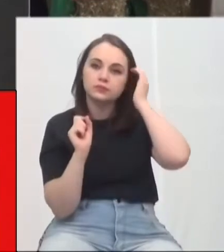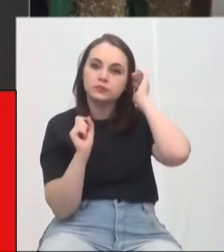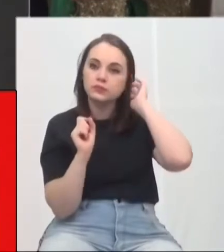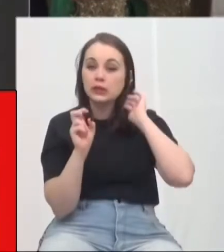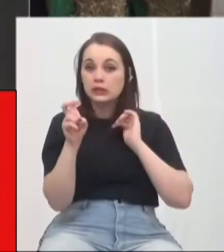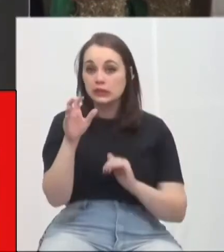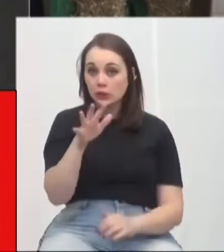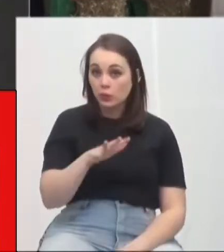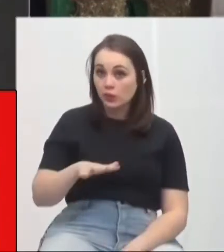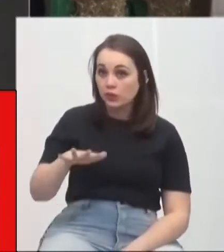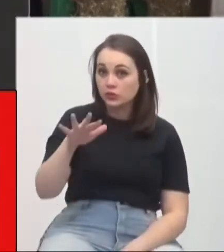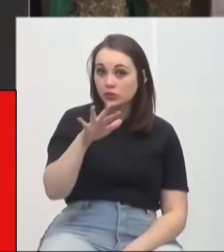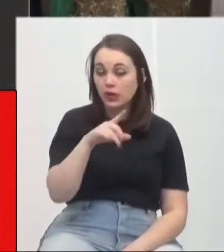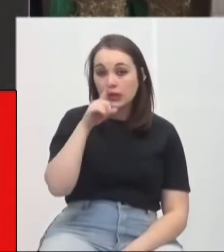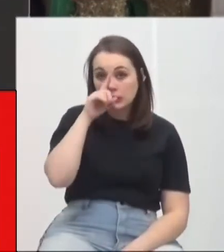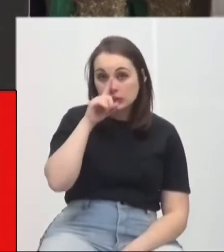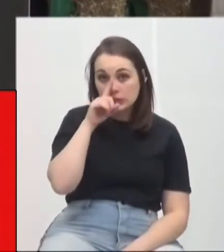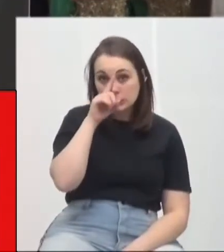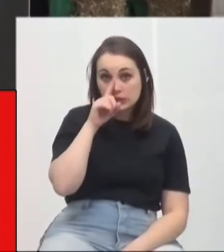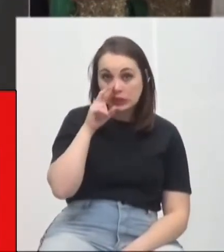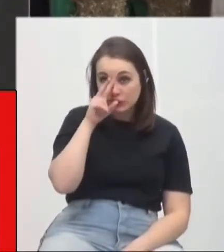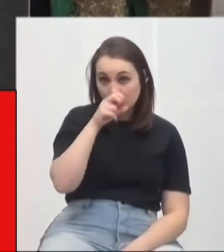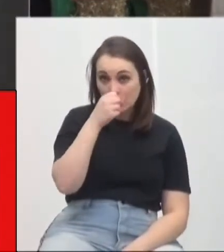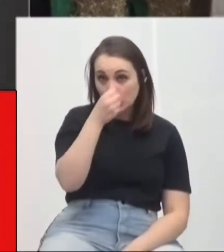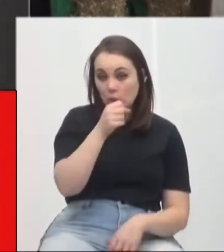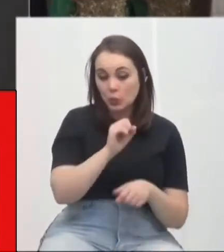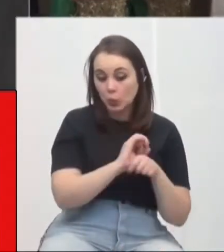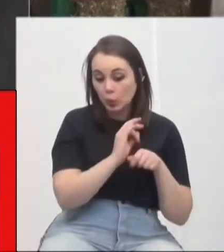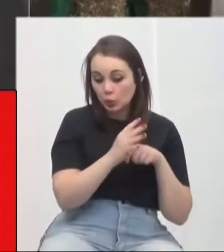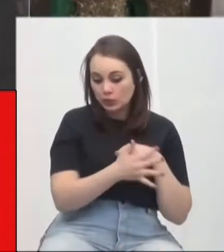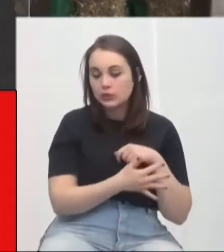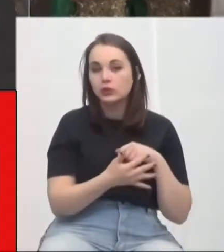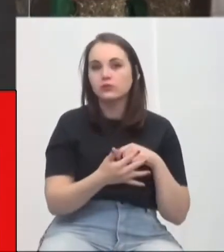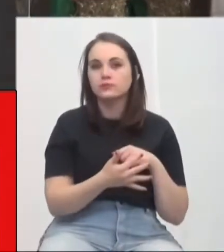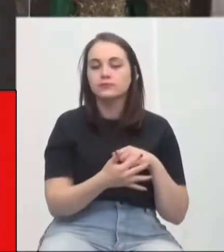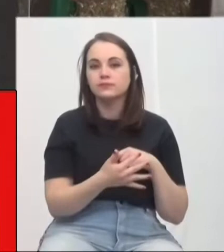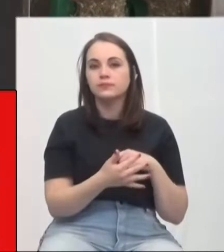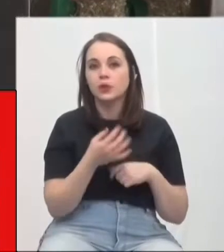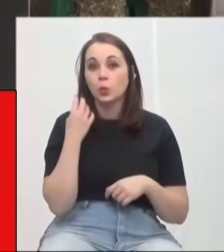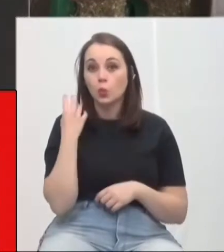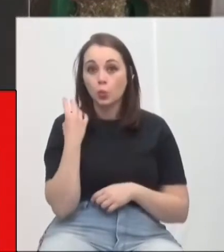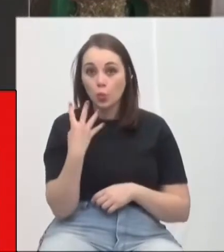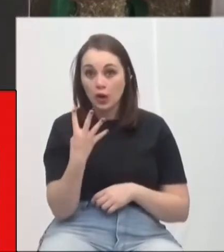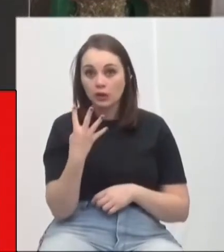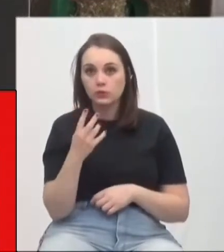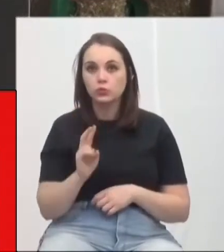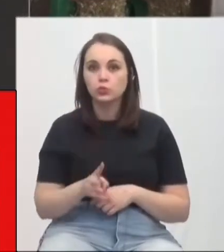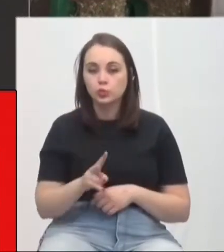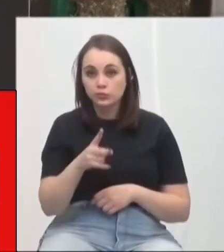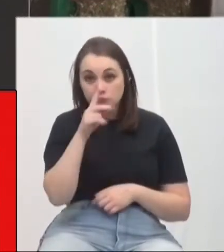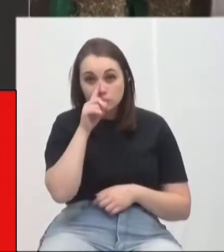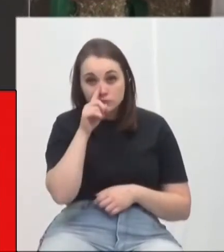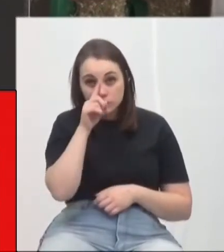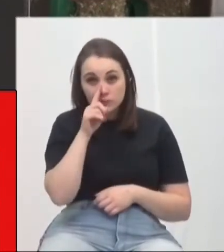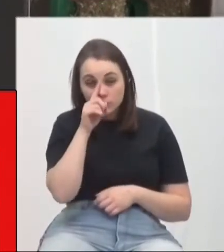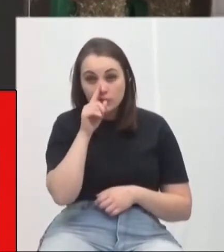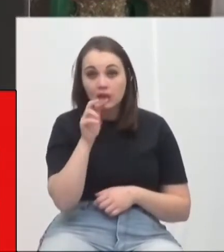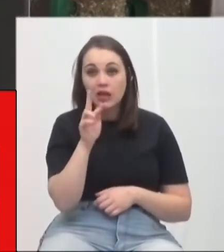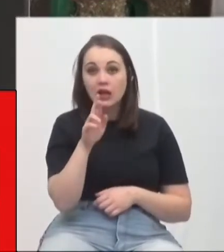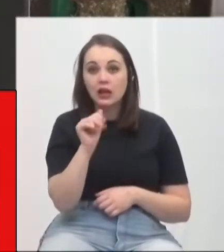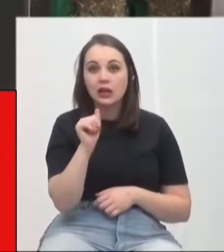regiões com risco alto ainda para a Covid. Delas, quatro permanecem com risco gravíssimo,